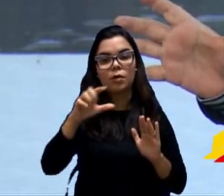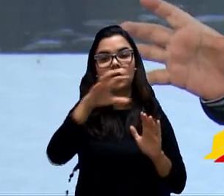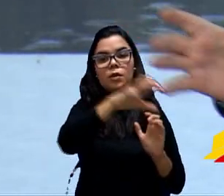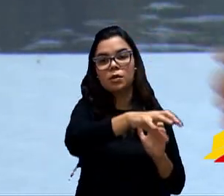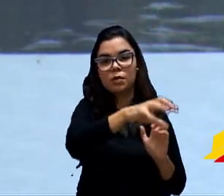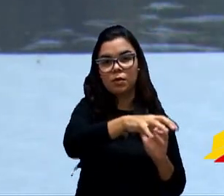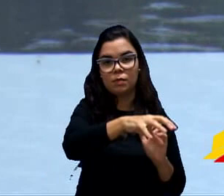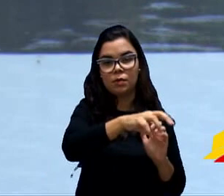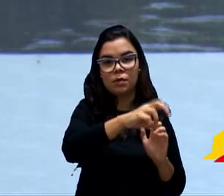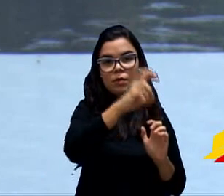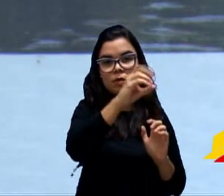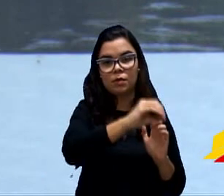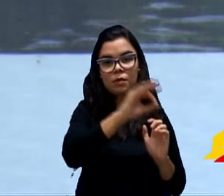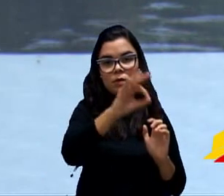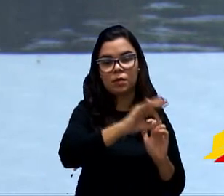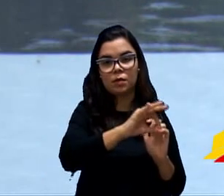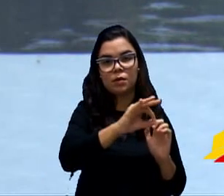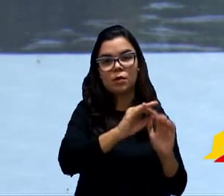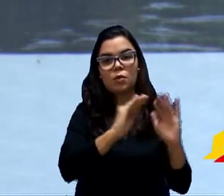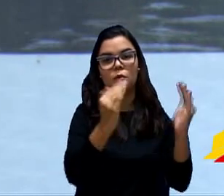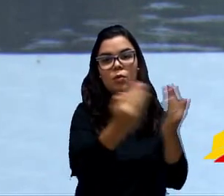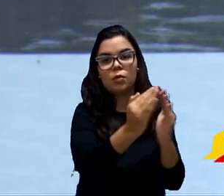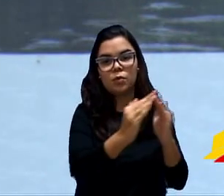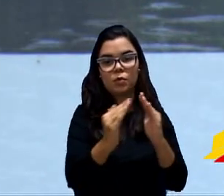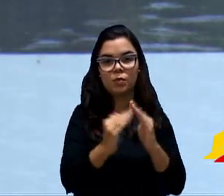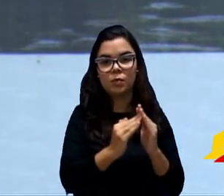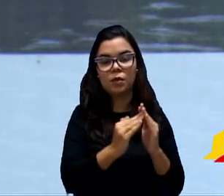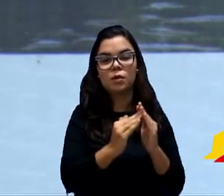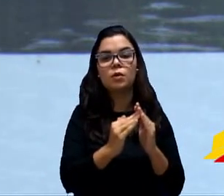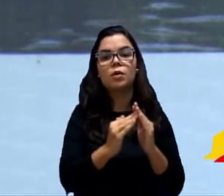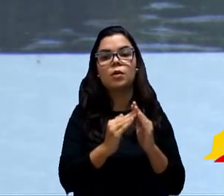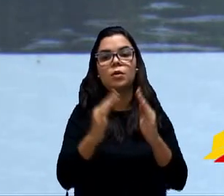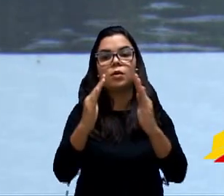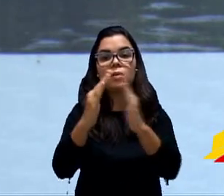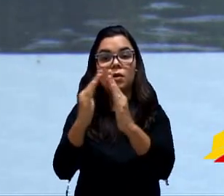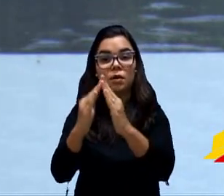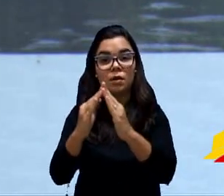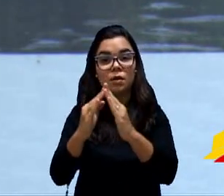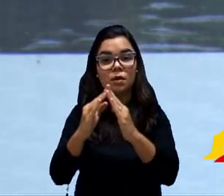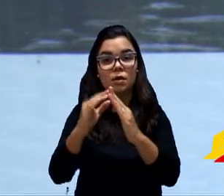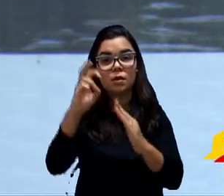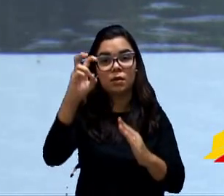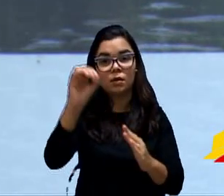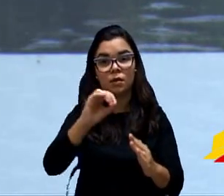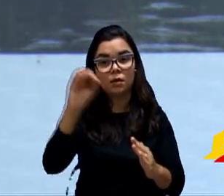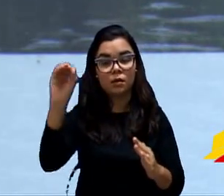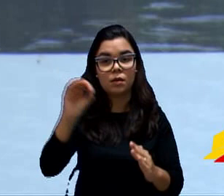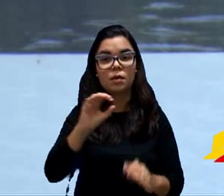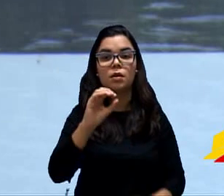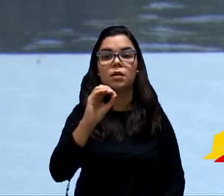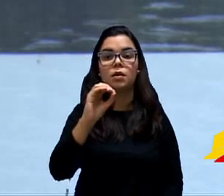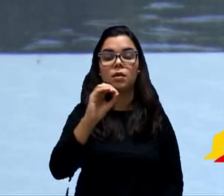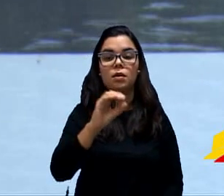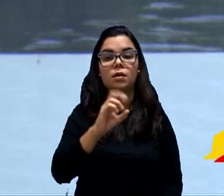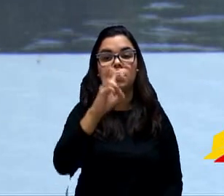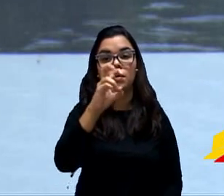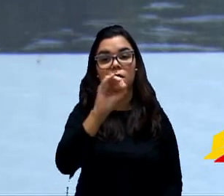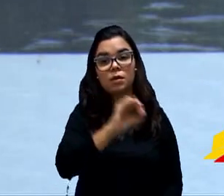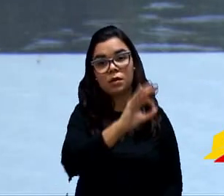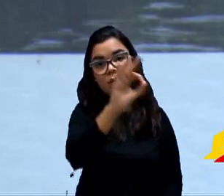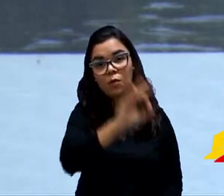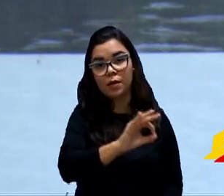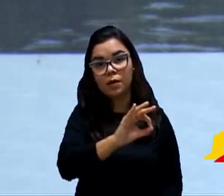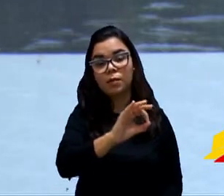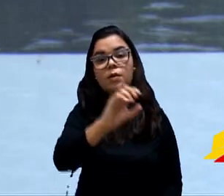condomínio. Passamos por essa experiência. Não conseguimos nenhuma parceria com esses